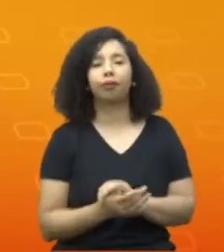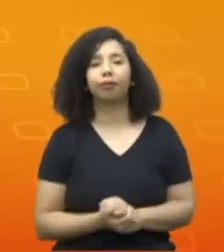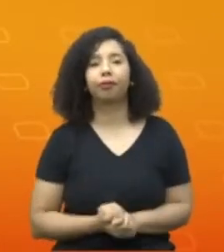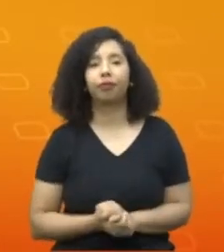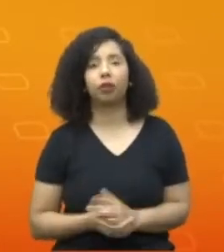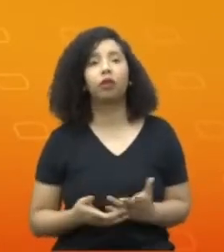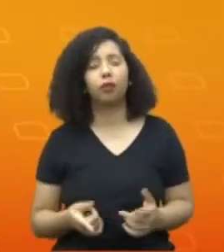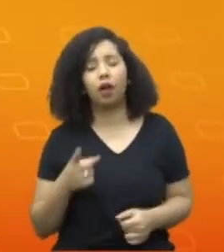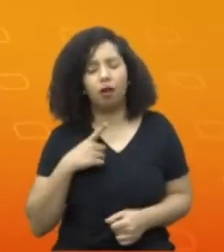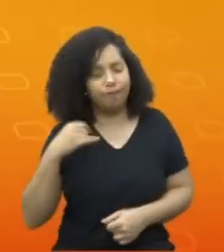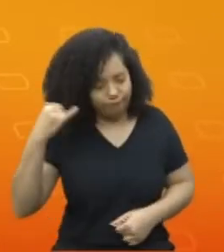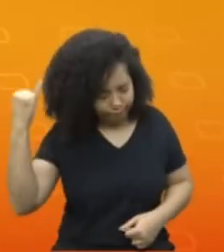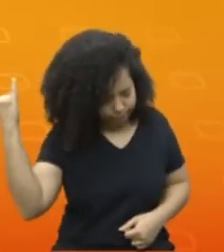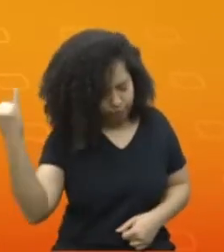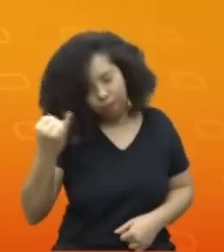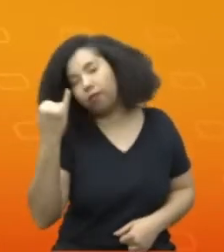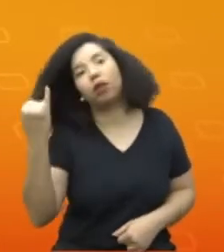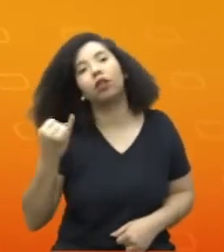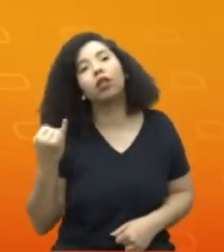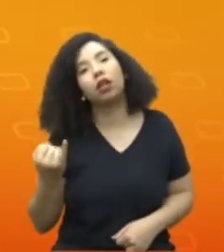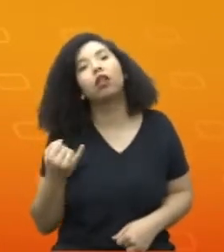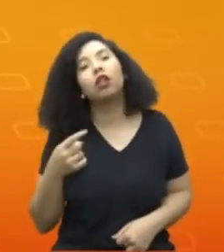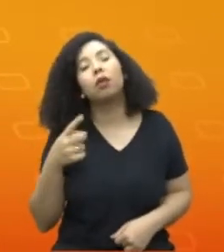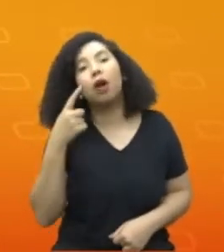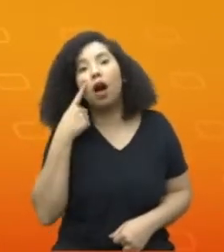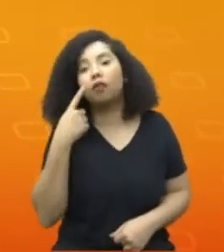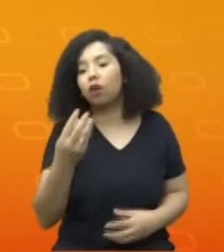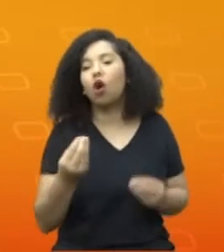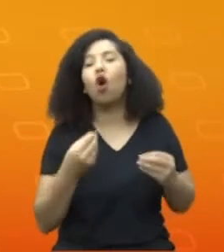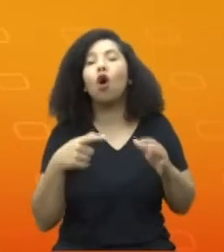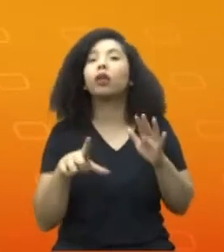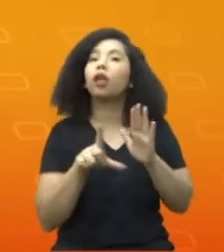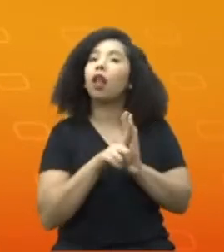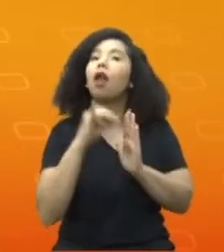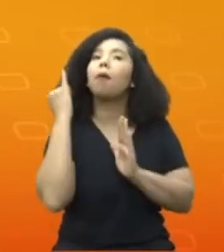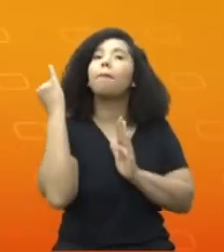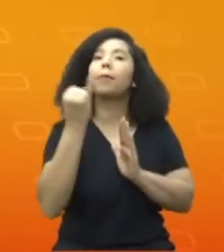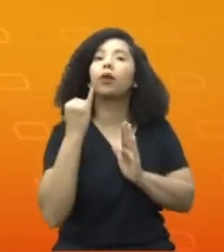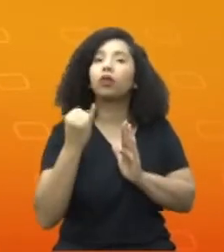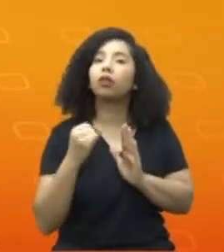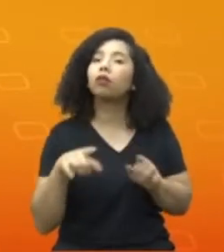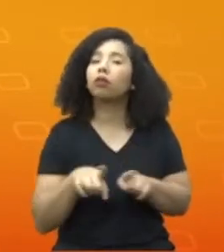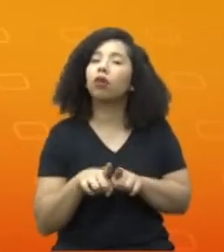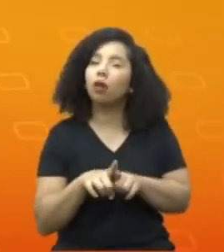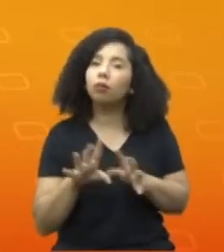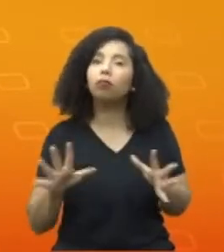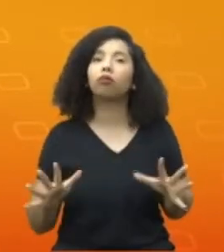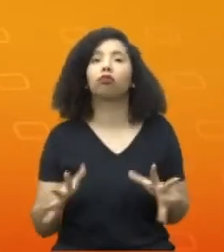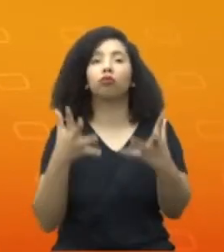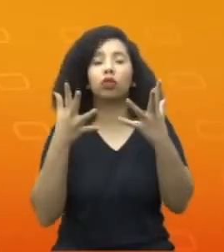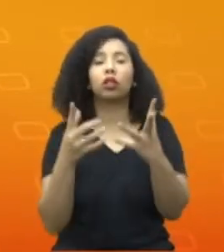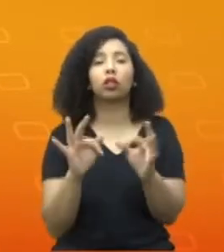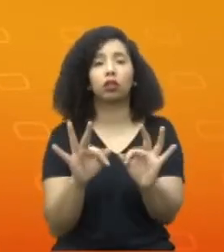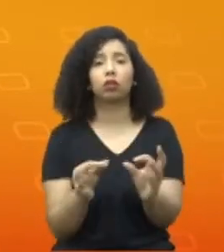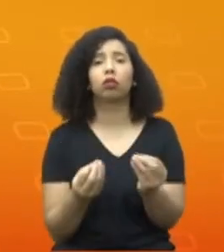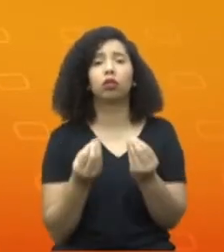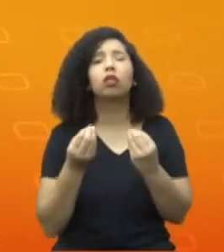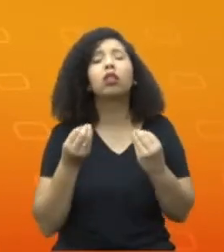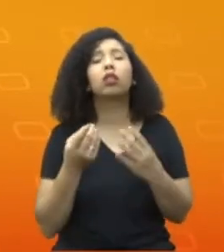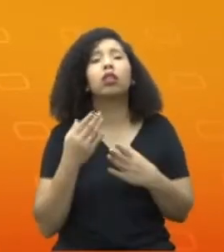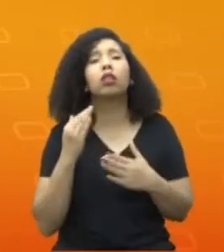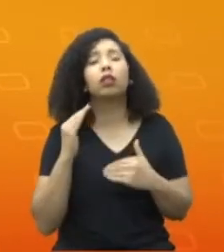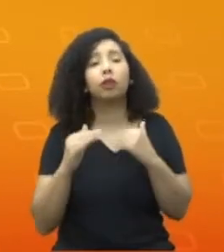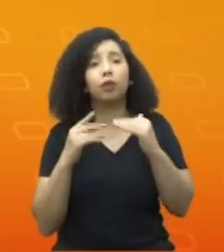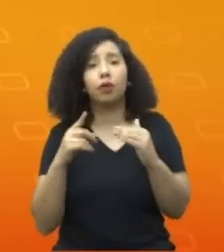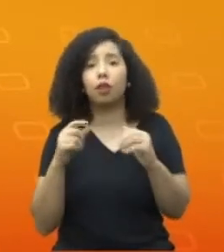ter um papel fundamental no sentido de provocar o nosso poder legislativo, provocar o poder executivo na medida em que isso couber